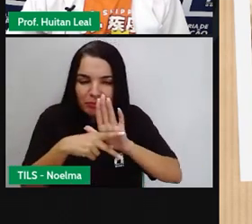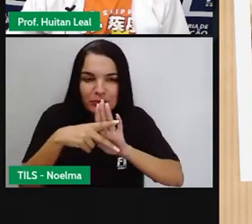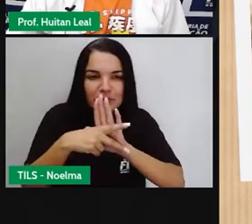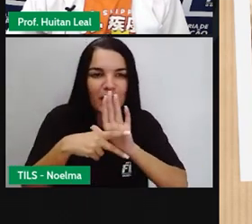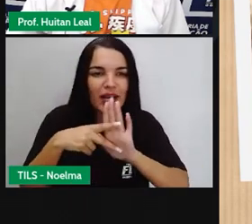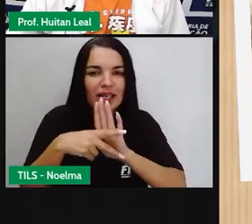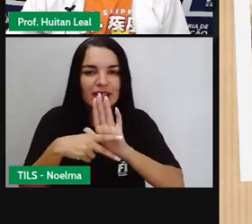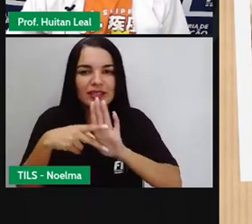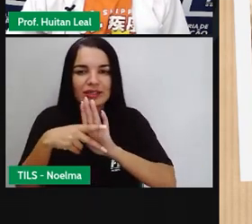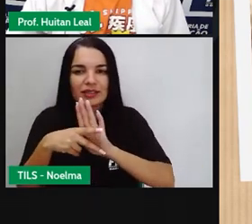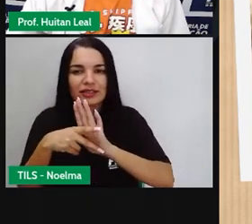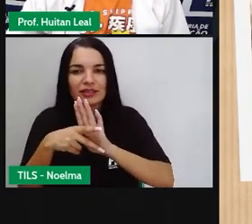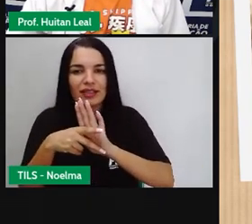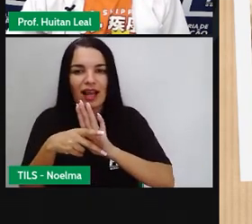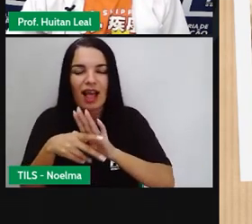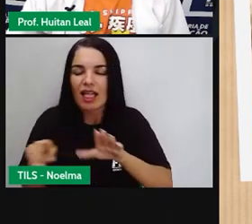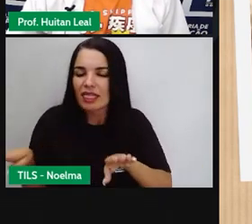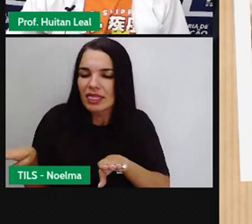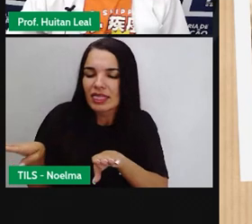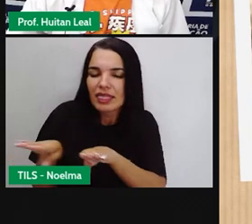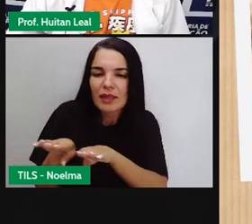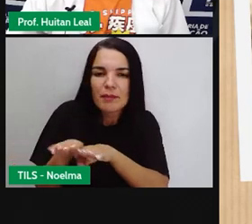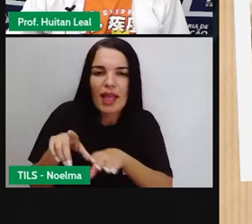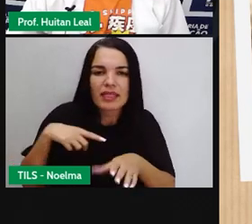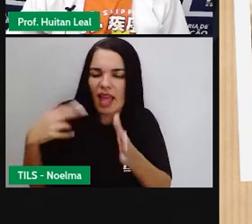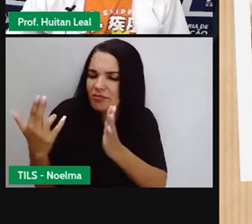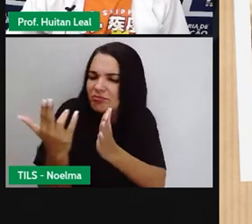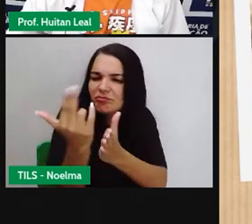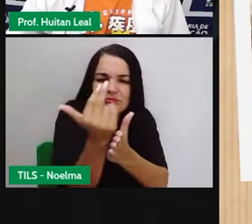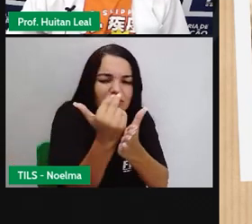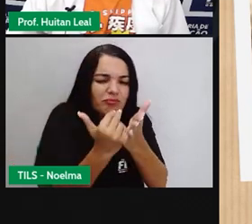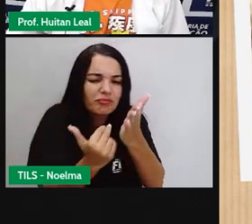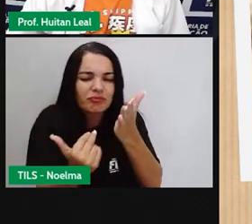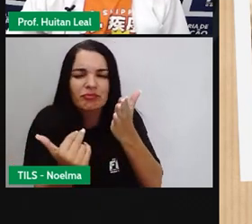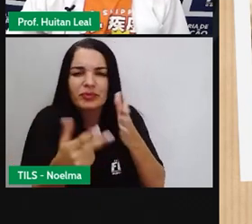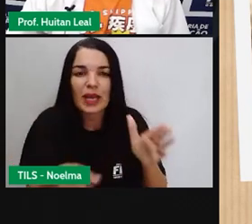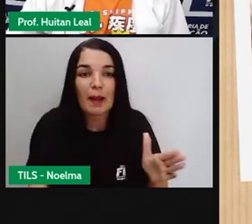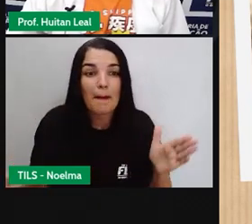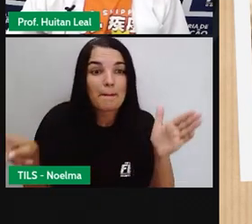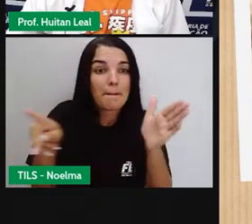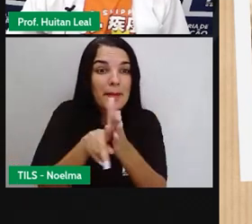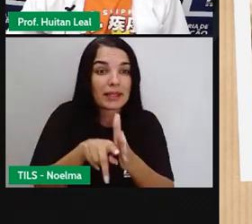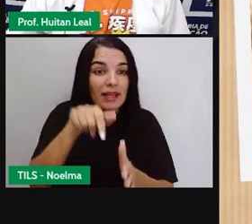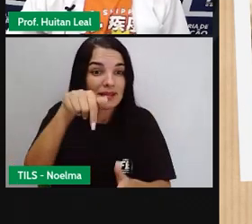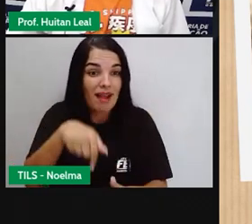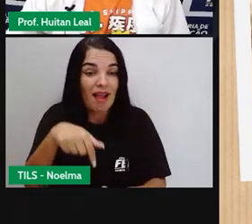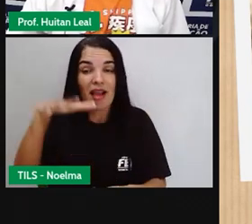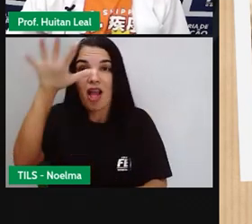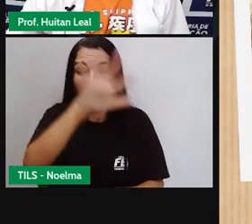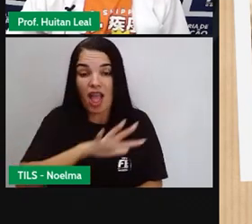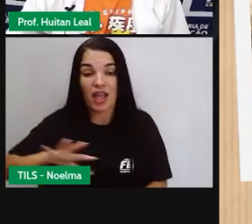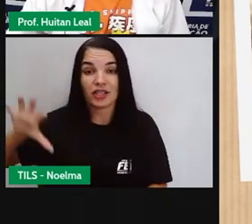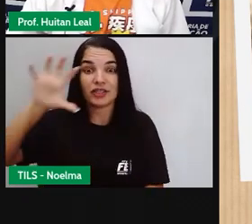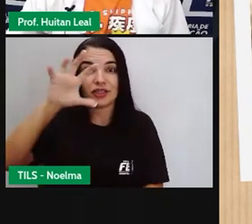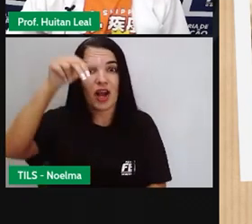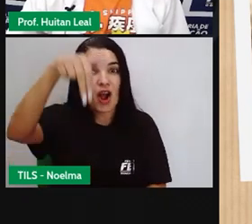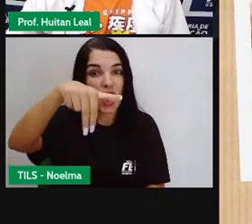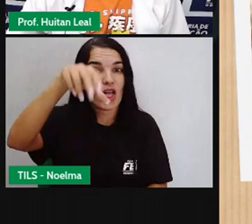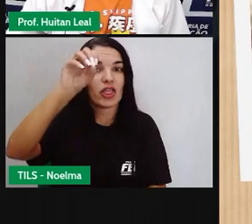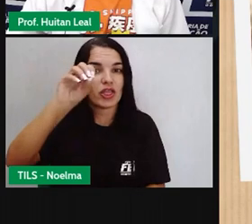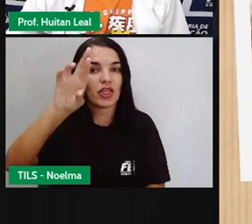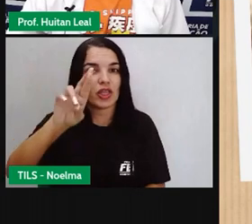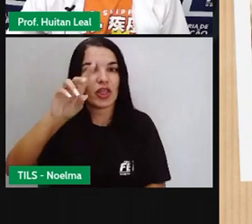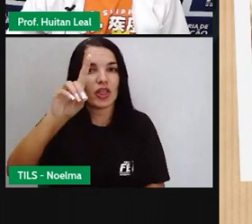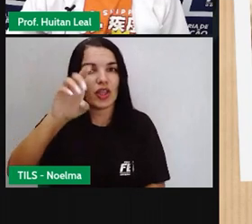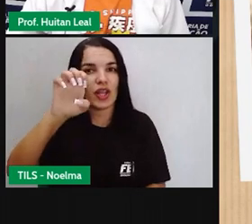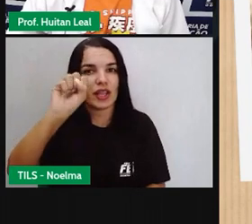da autora. Ilustrado com xilogravuras de Regina Drozina, esta preciosa obra